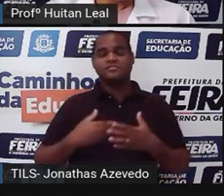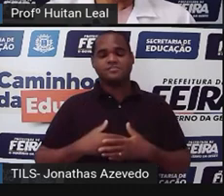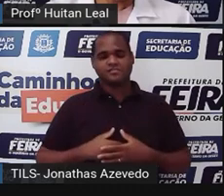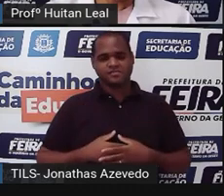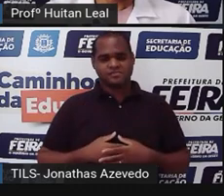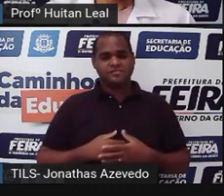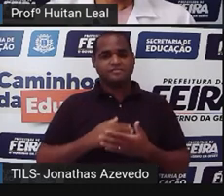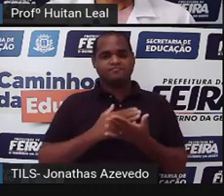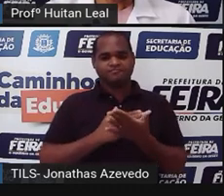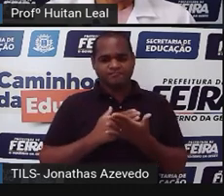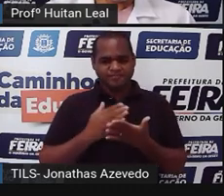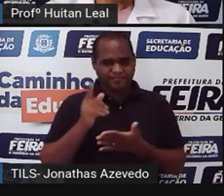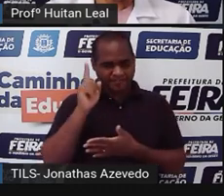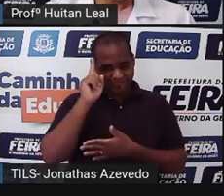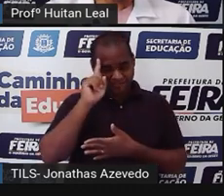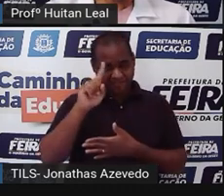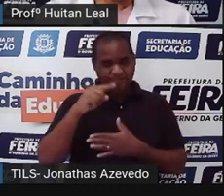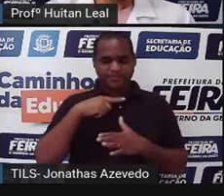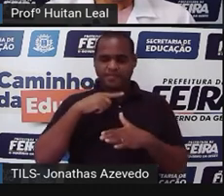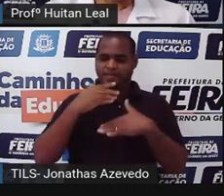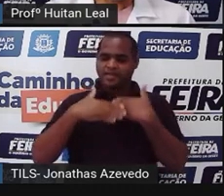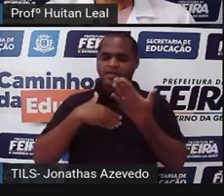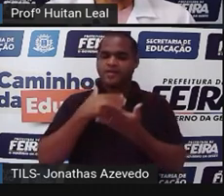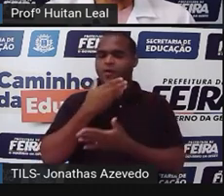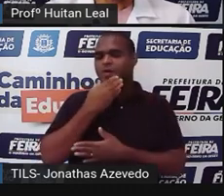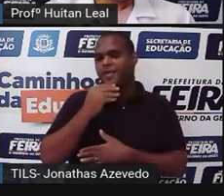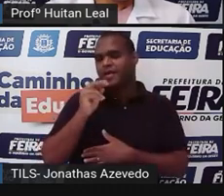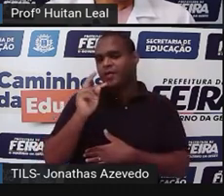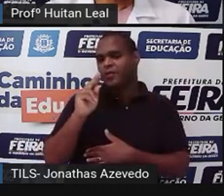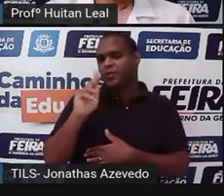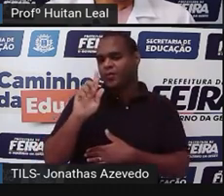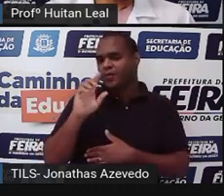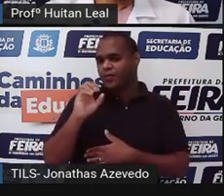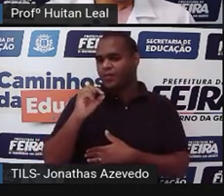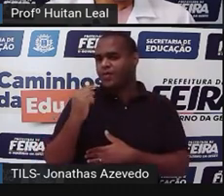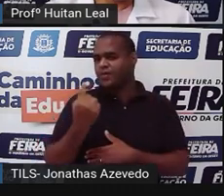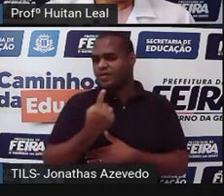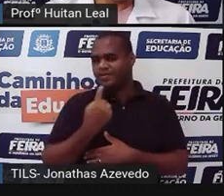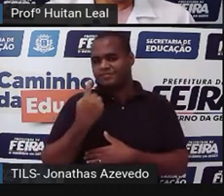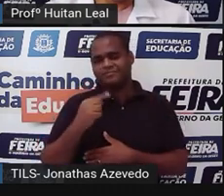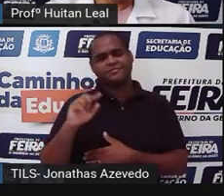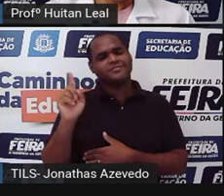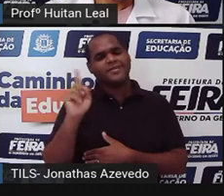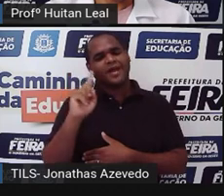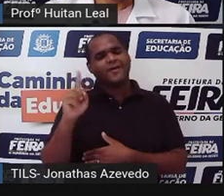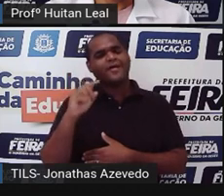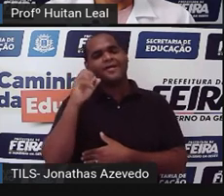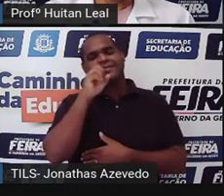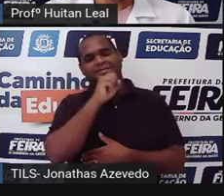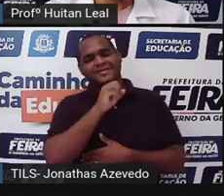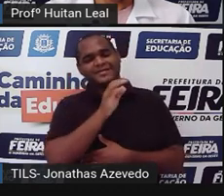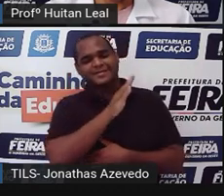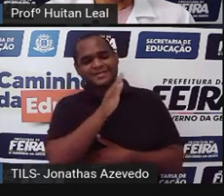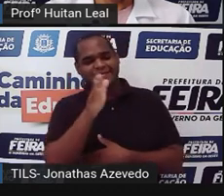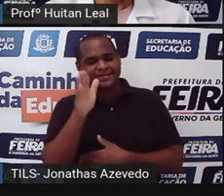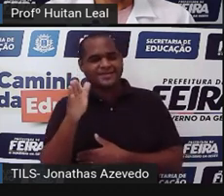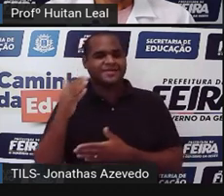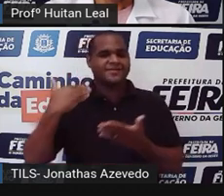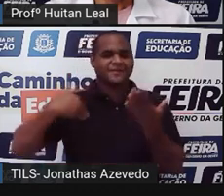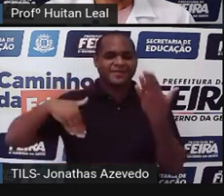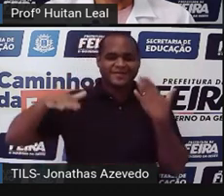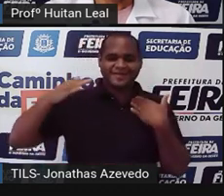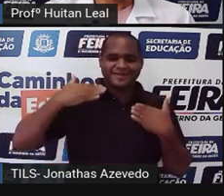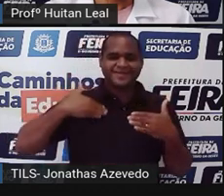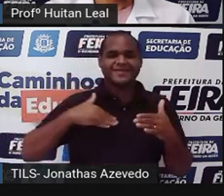A partir desse dia, poucas vezes Hugo ficou sozinho. Ele saía para correr, conversava com as pessoas,